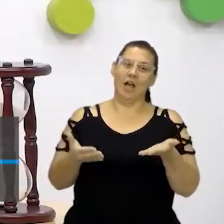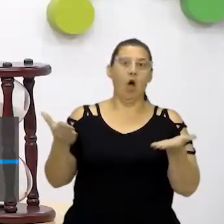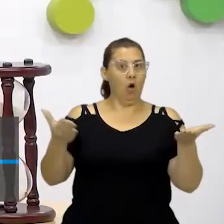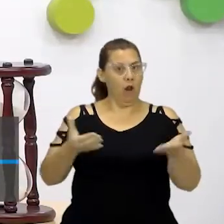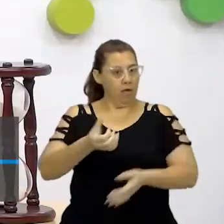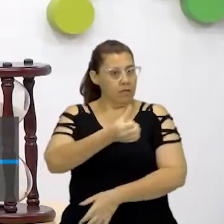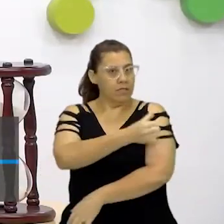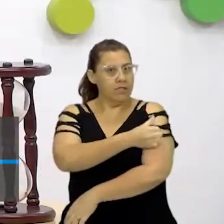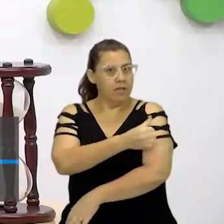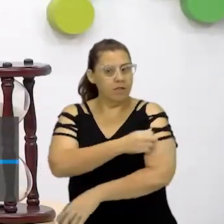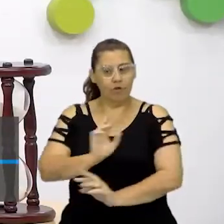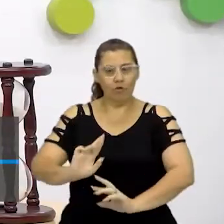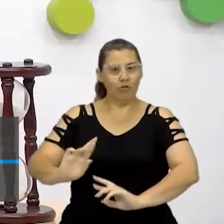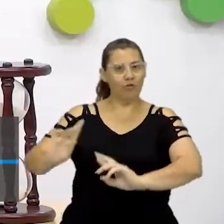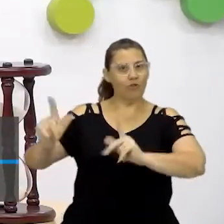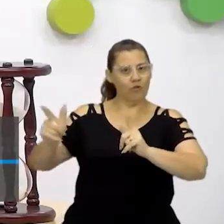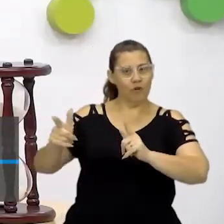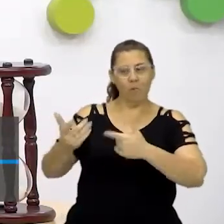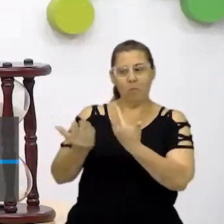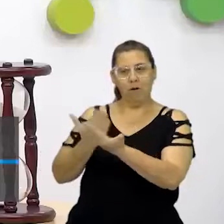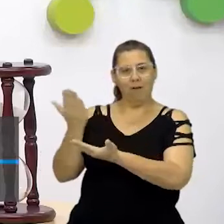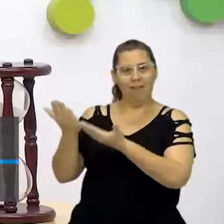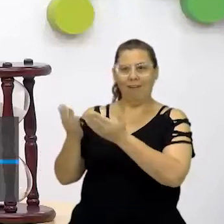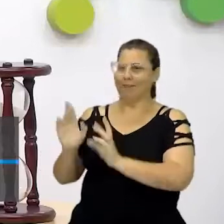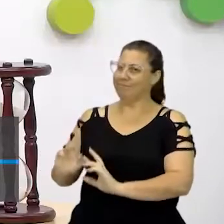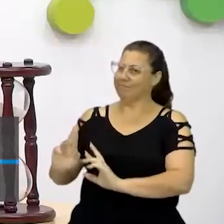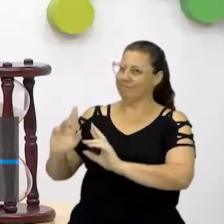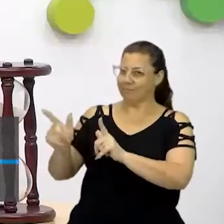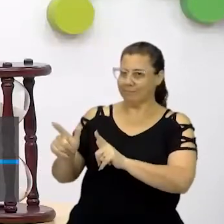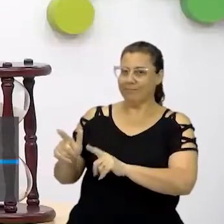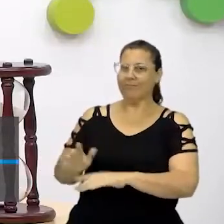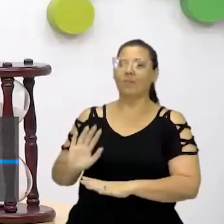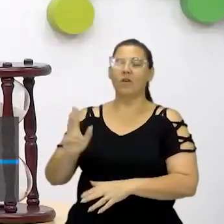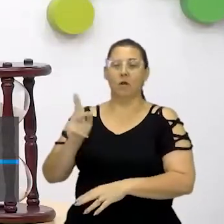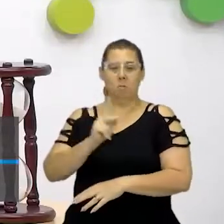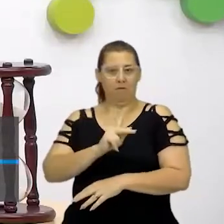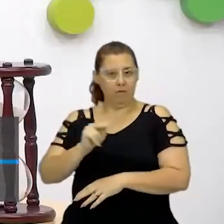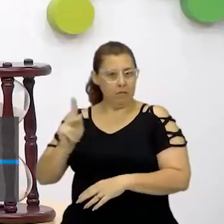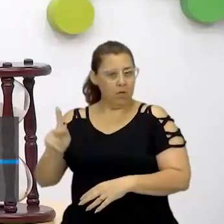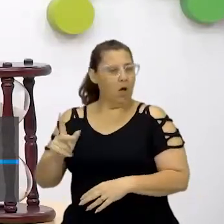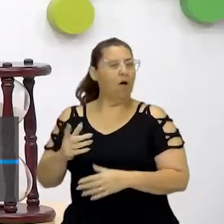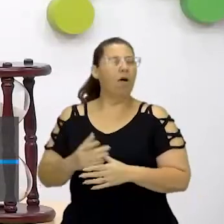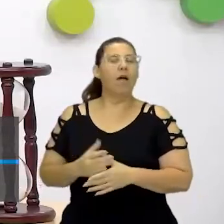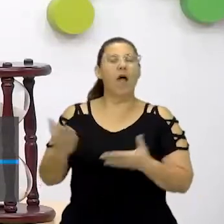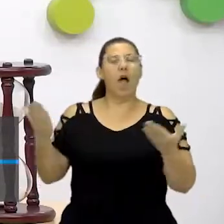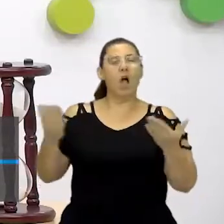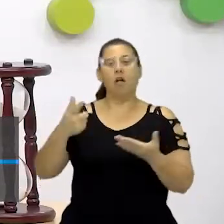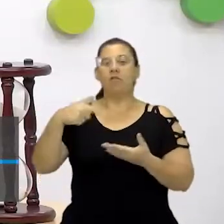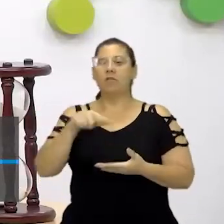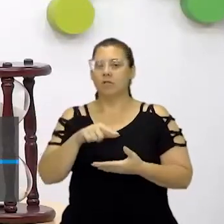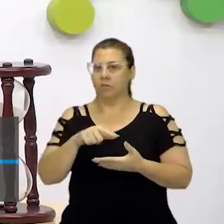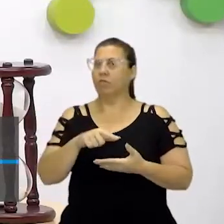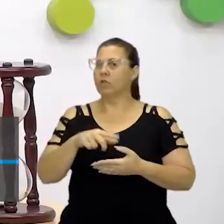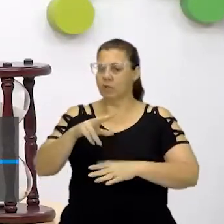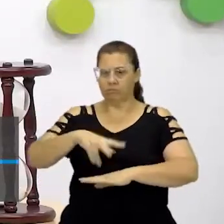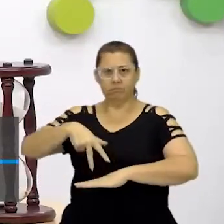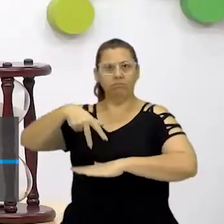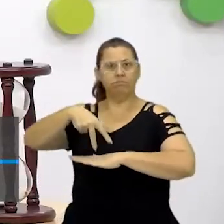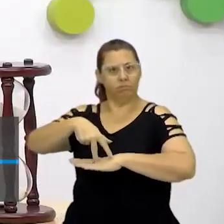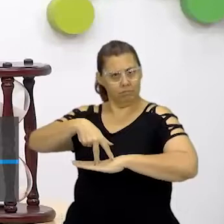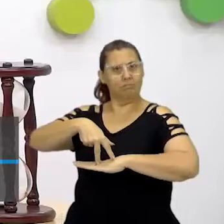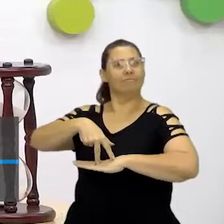ano, né? Agora é diferente. O tratamento com sexto ano é outro, são mais professores. E agora vocês têm que ser muito mais protagonistas.